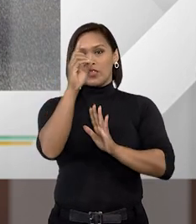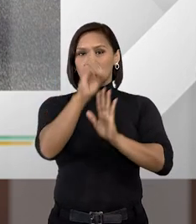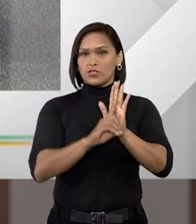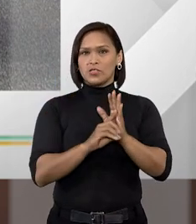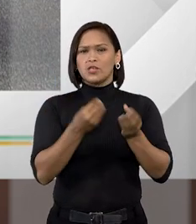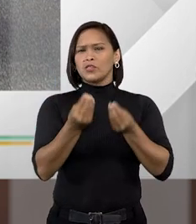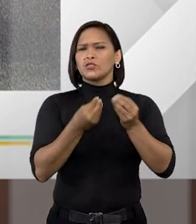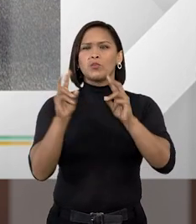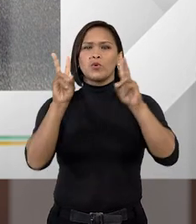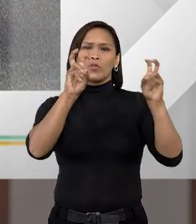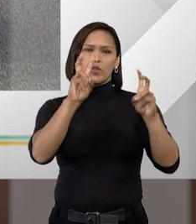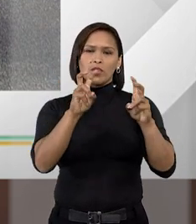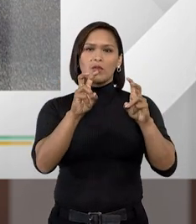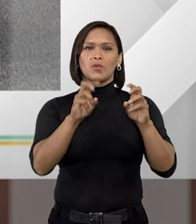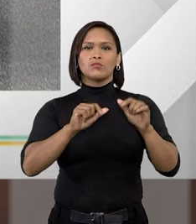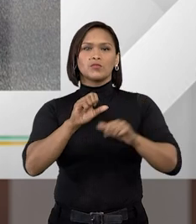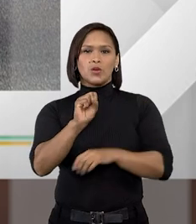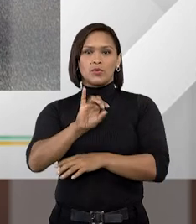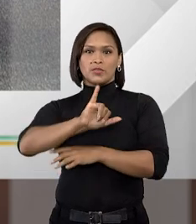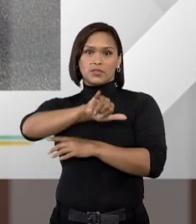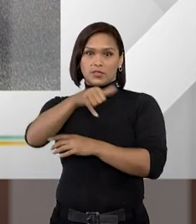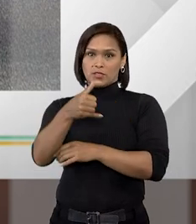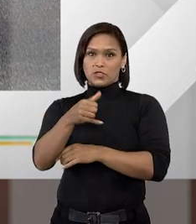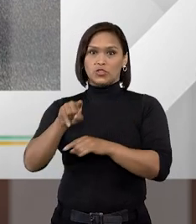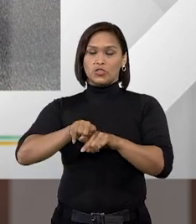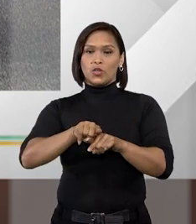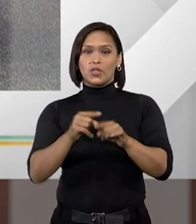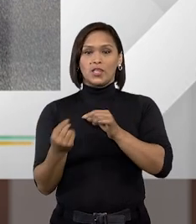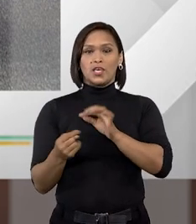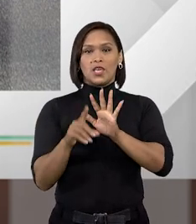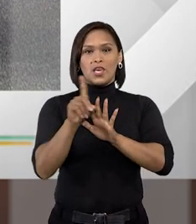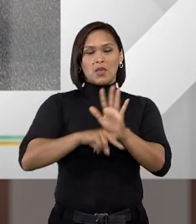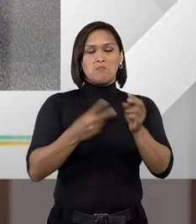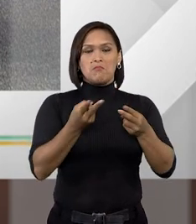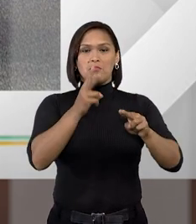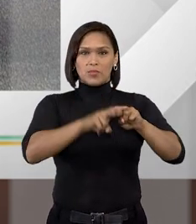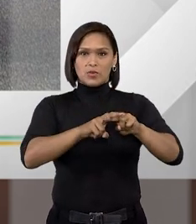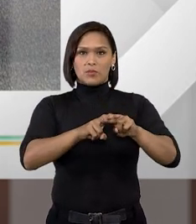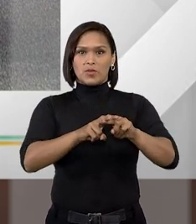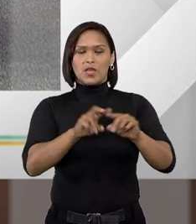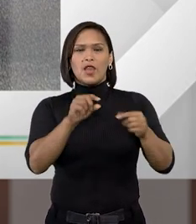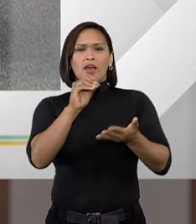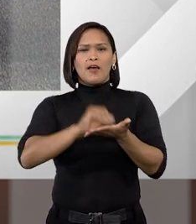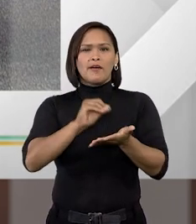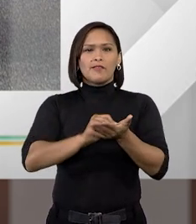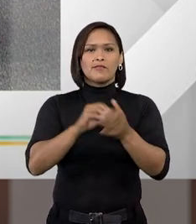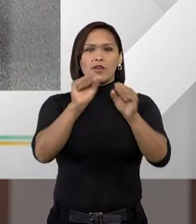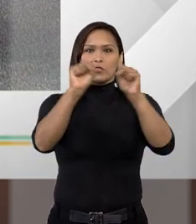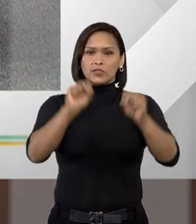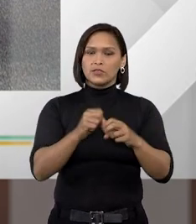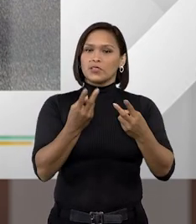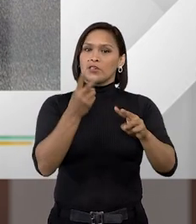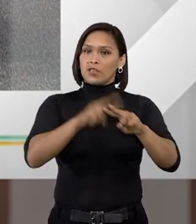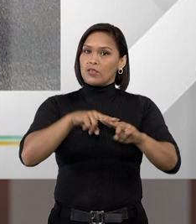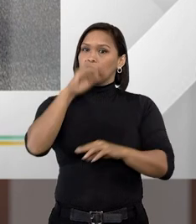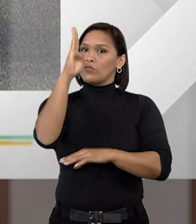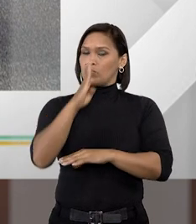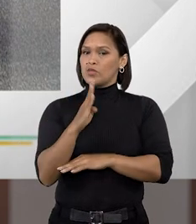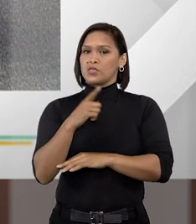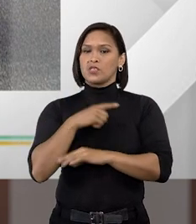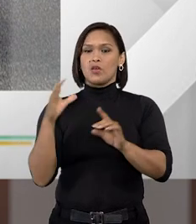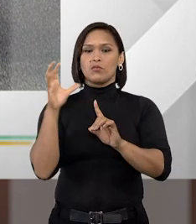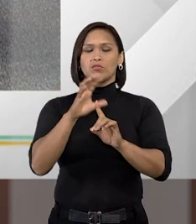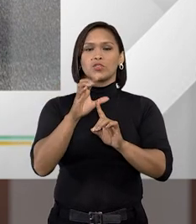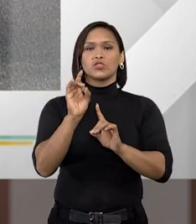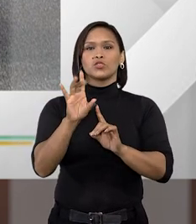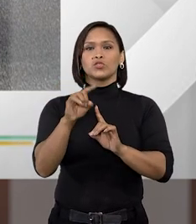direito sobre a atuação do STJ em demandas carcerárias. A decadência do sistema carcerário brasileiro não